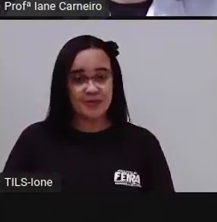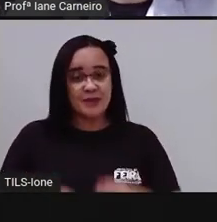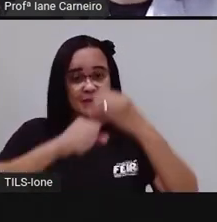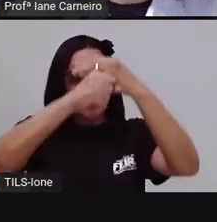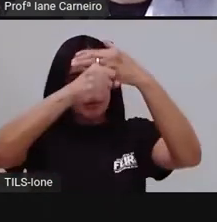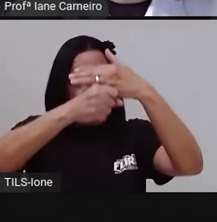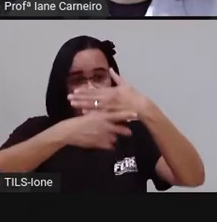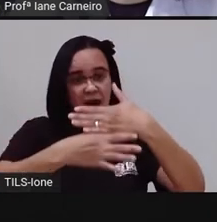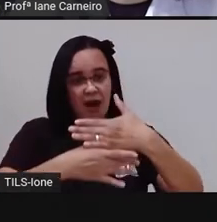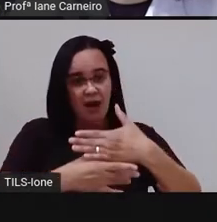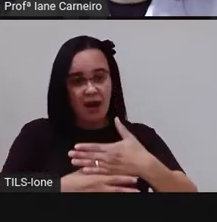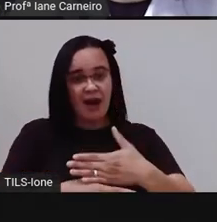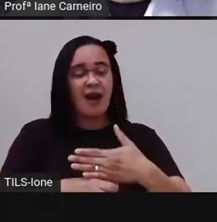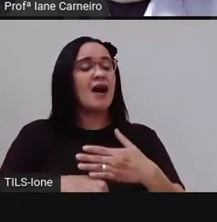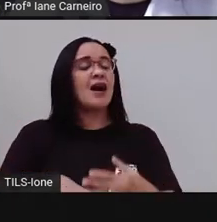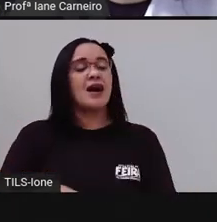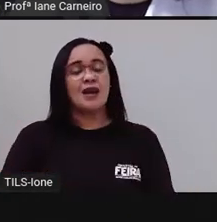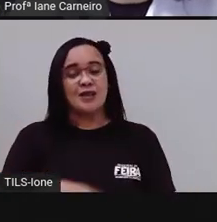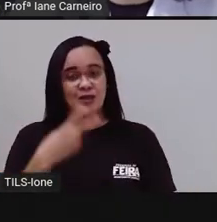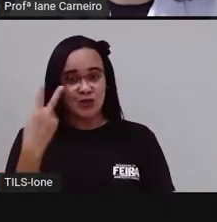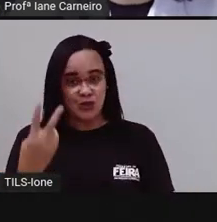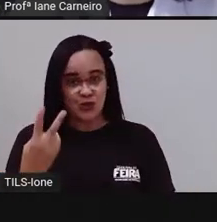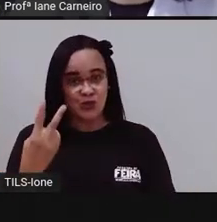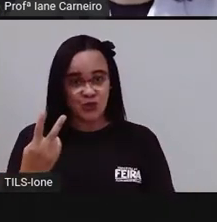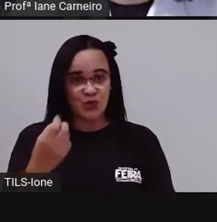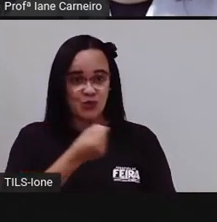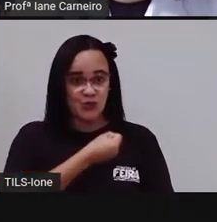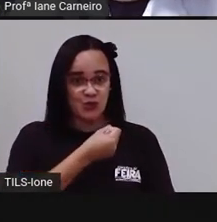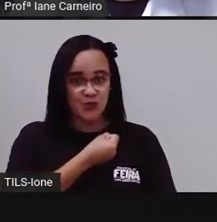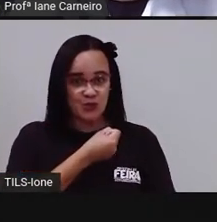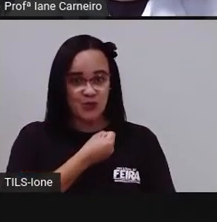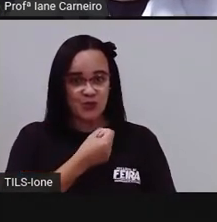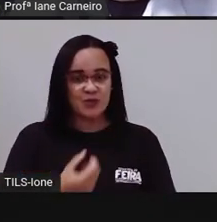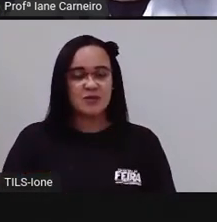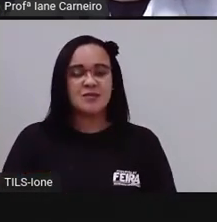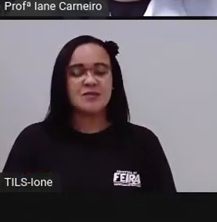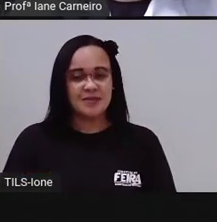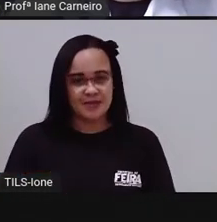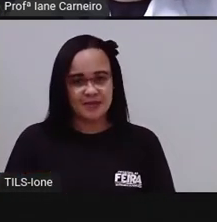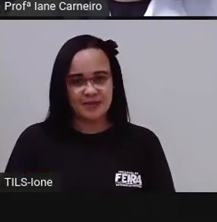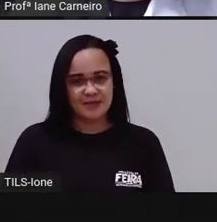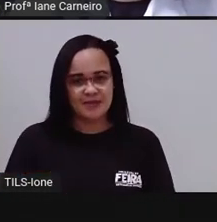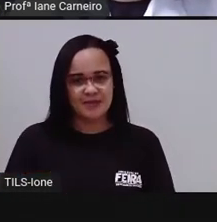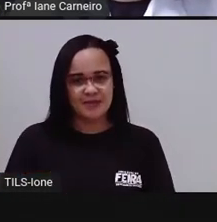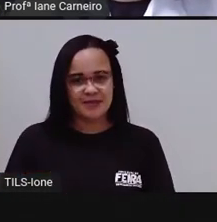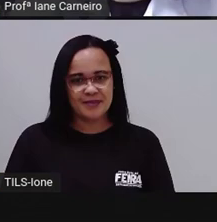número, ó, dois, o nome, tá certo? Vamos para a próxima.